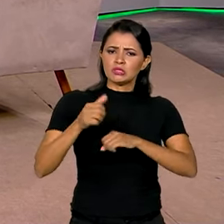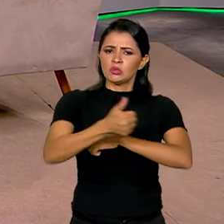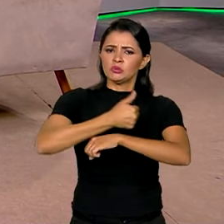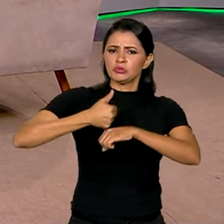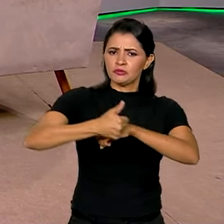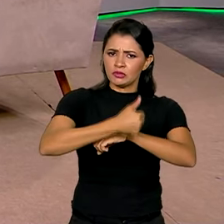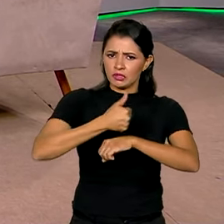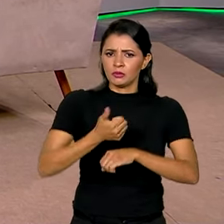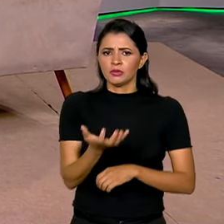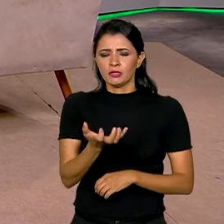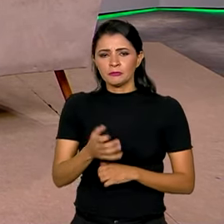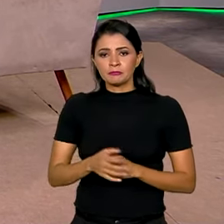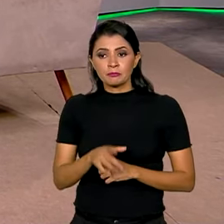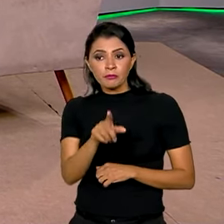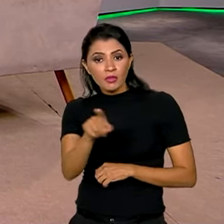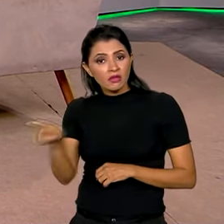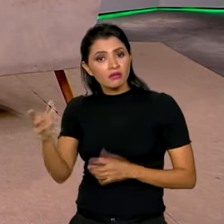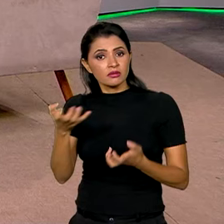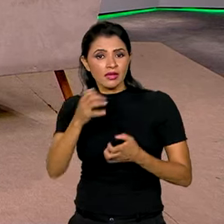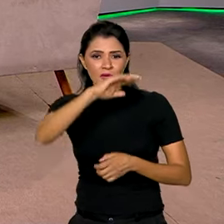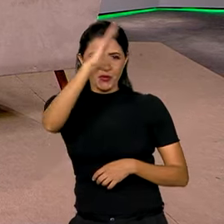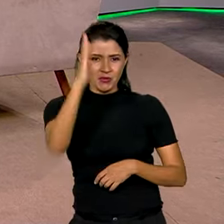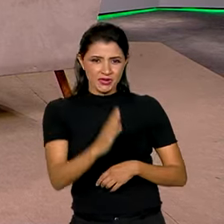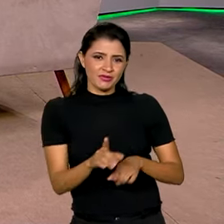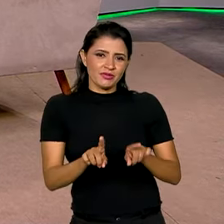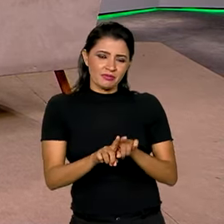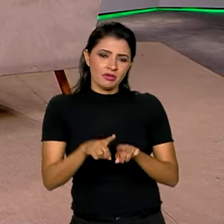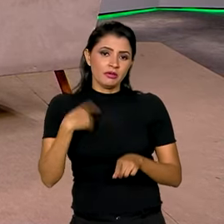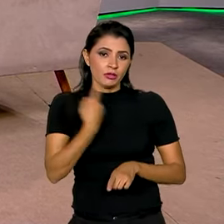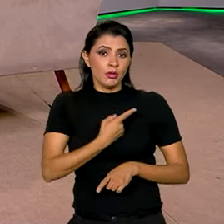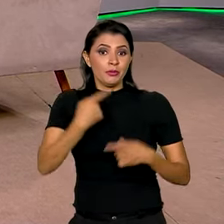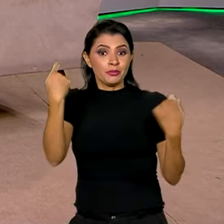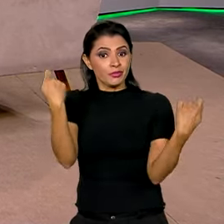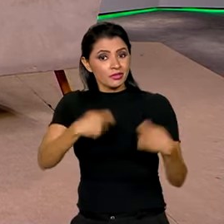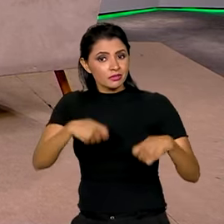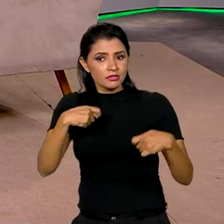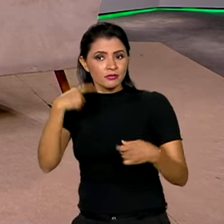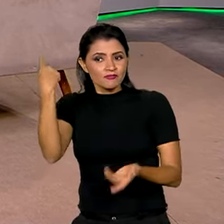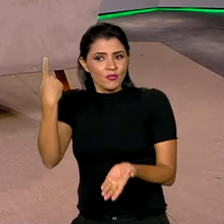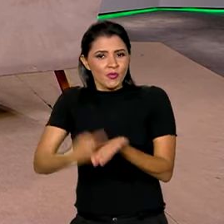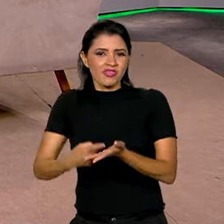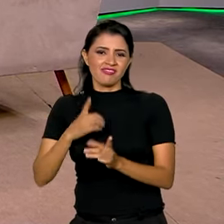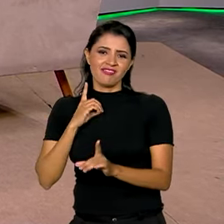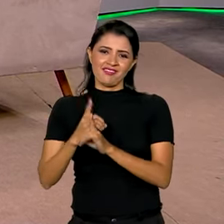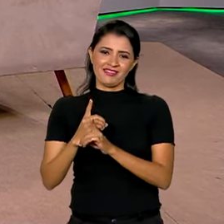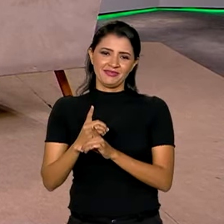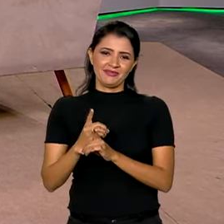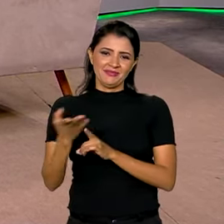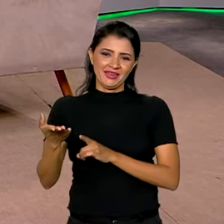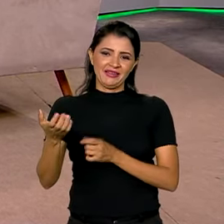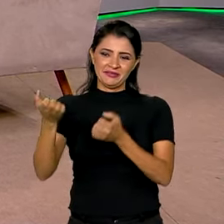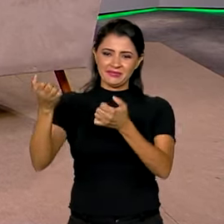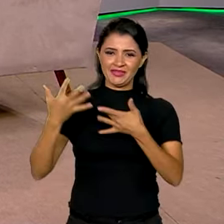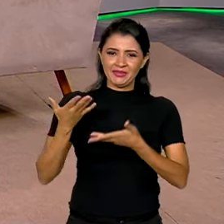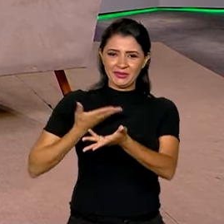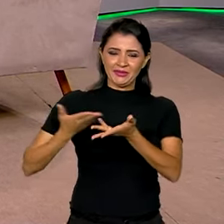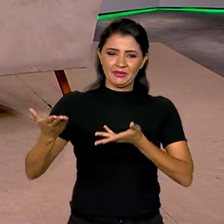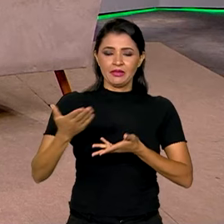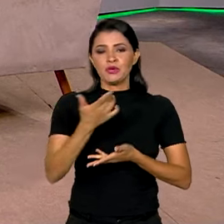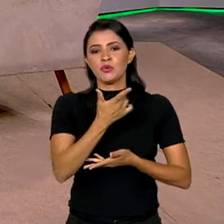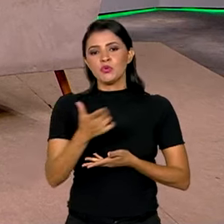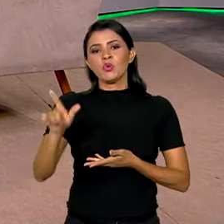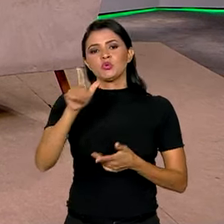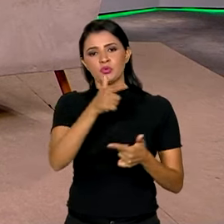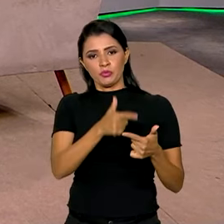vamos dizer assim, eles querem, o Brasil quer, então nós precisamos marcar esse encontro. Um outro problema